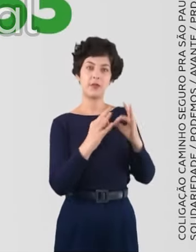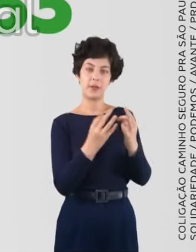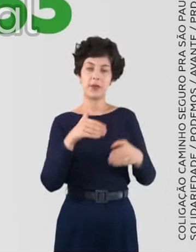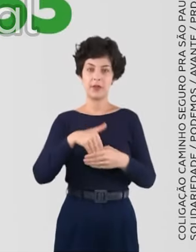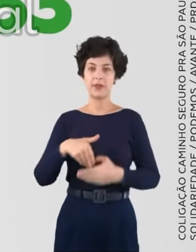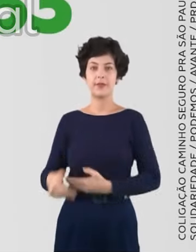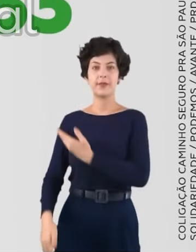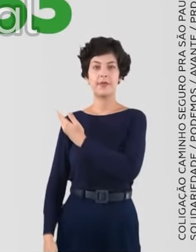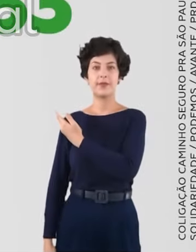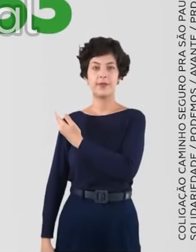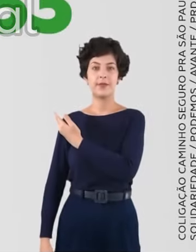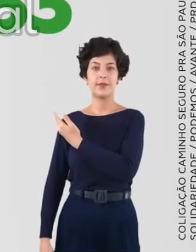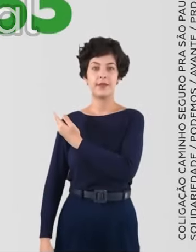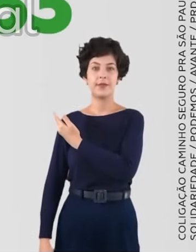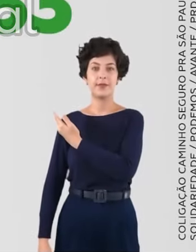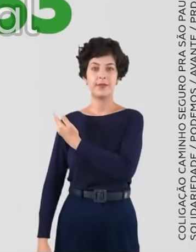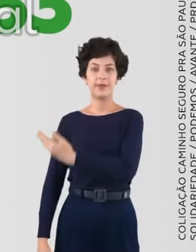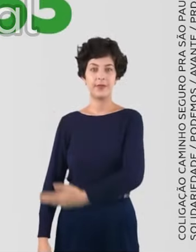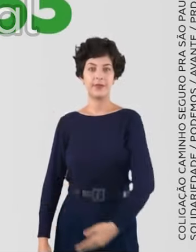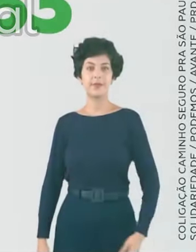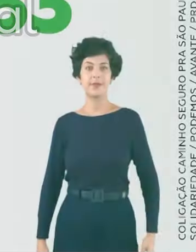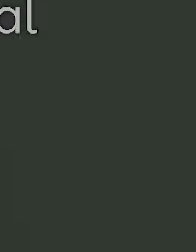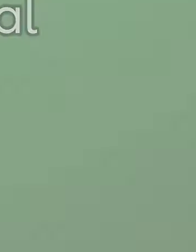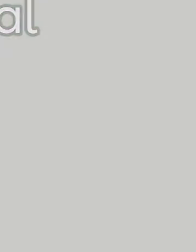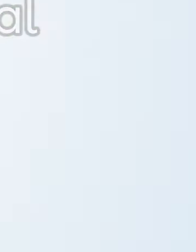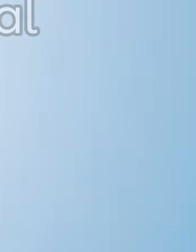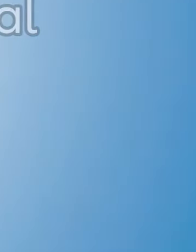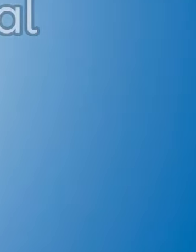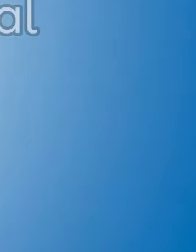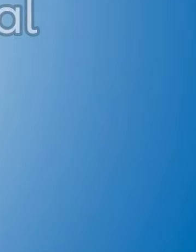sua família. Vote Filipe Sertanejo, 22-333.